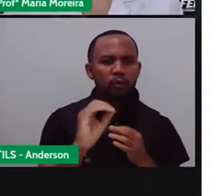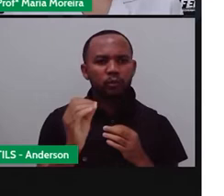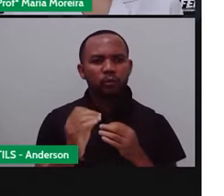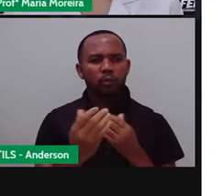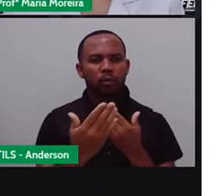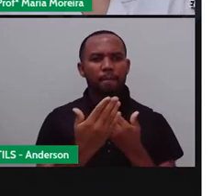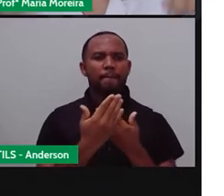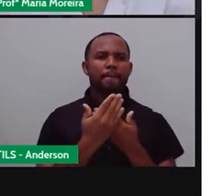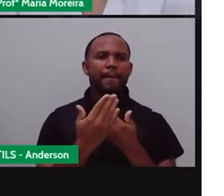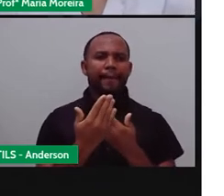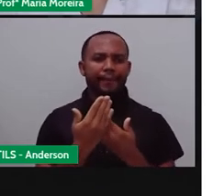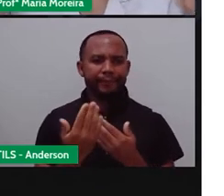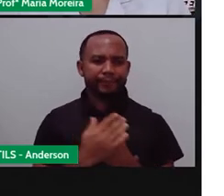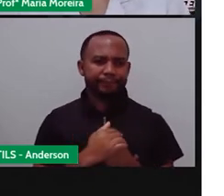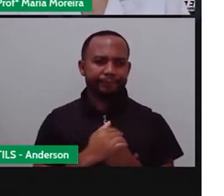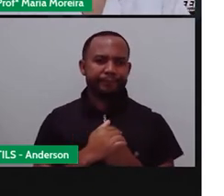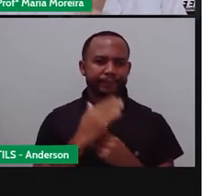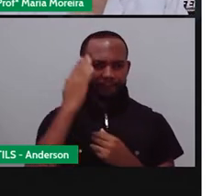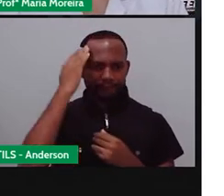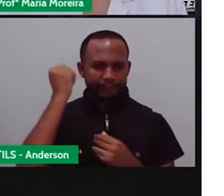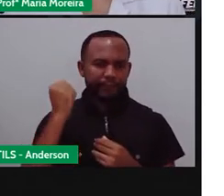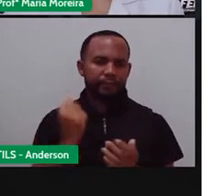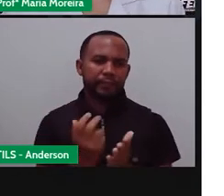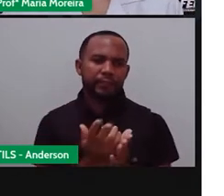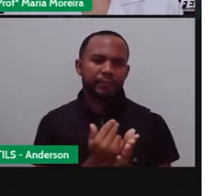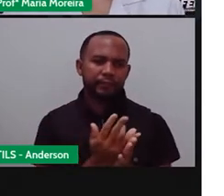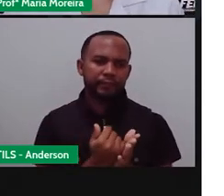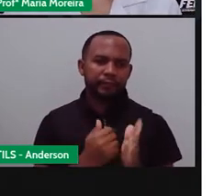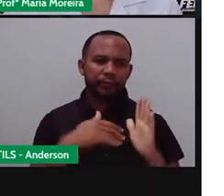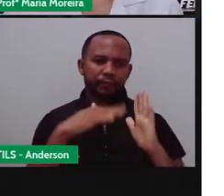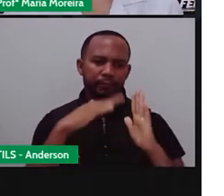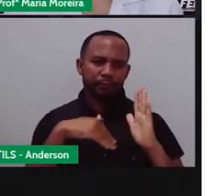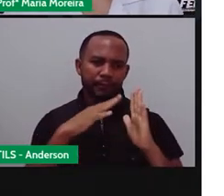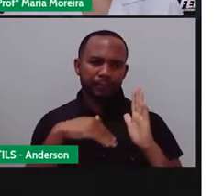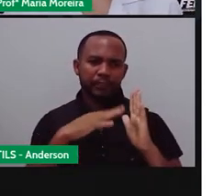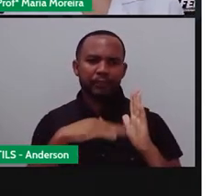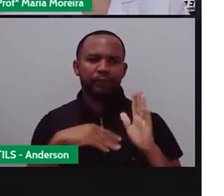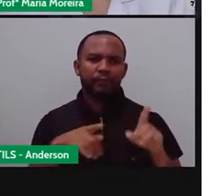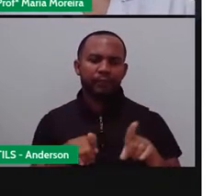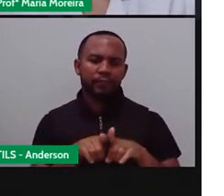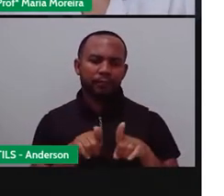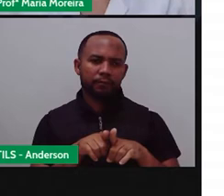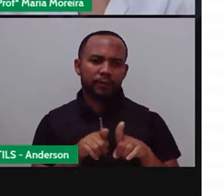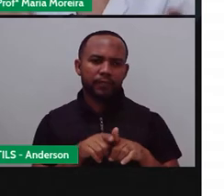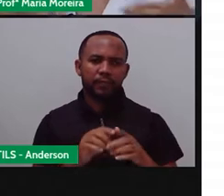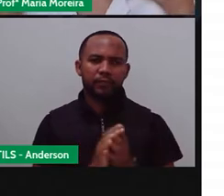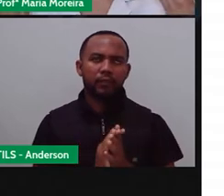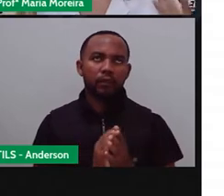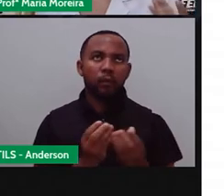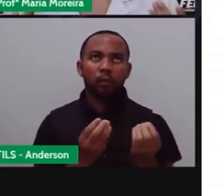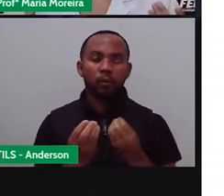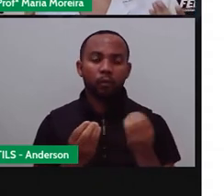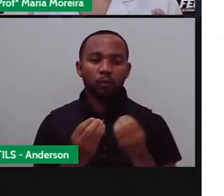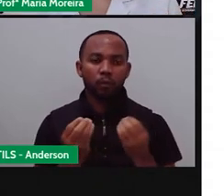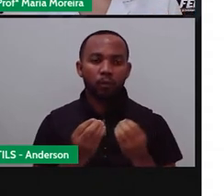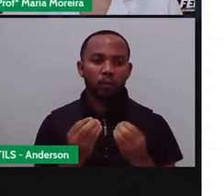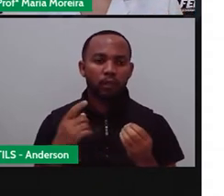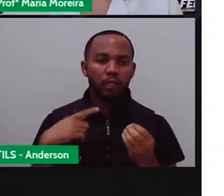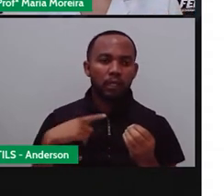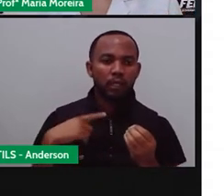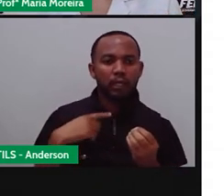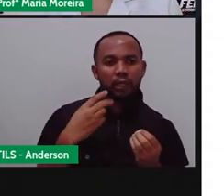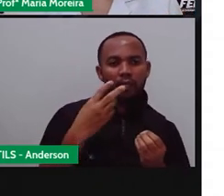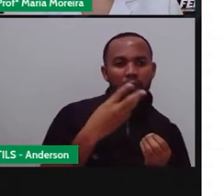Como era o Brito, não tem. São desenhos chapados, ó, pintados, sem sombra, tá? E não dá essa impressão de 3D,